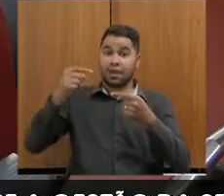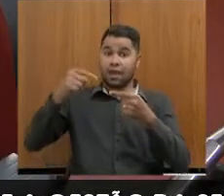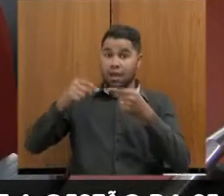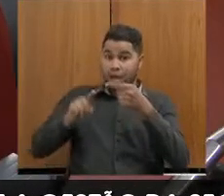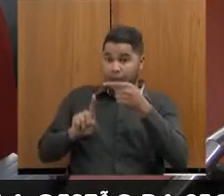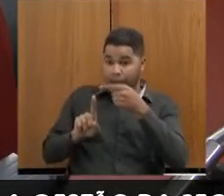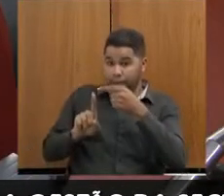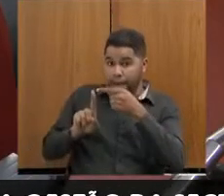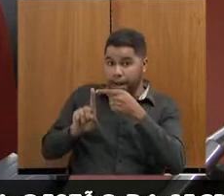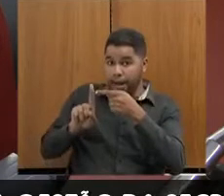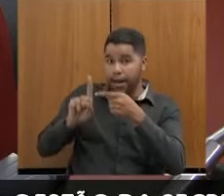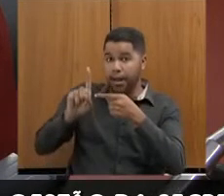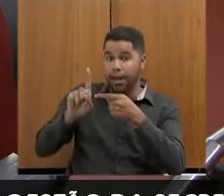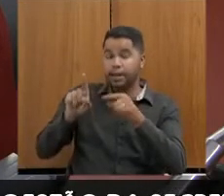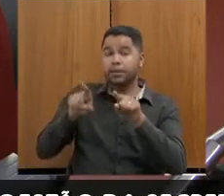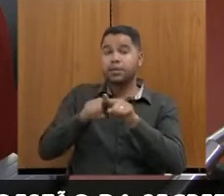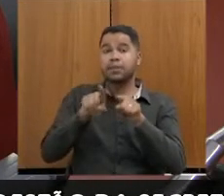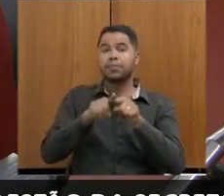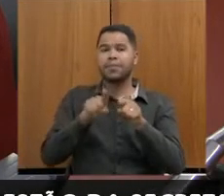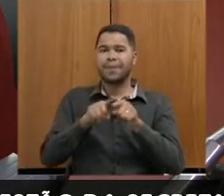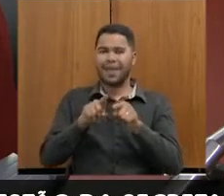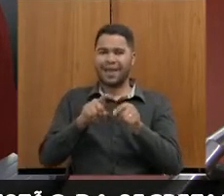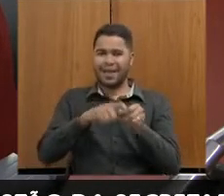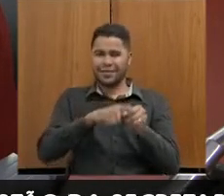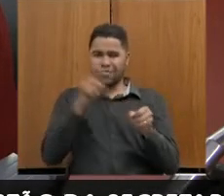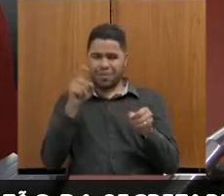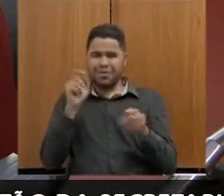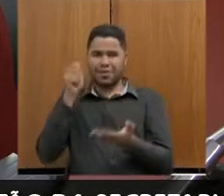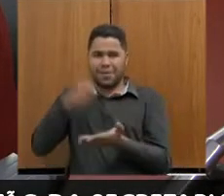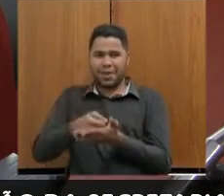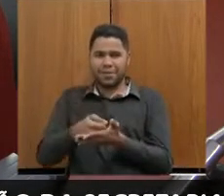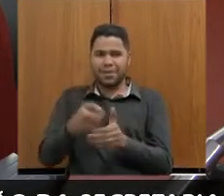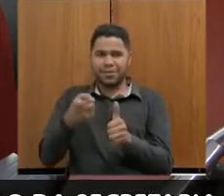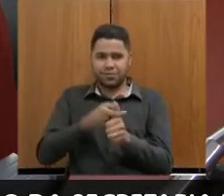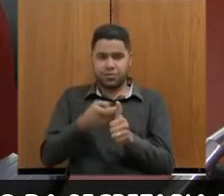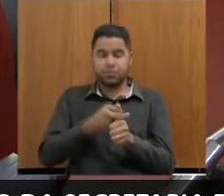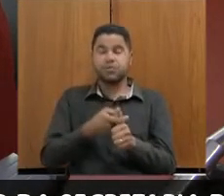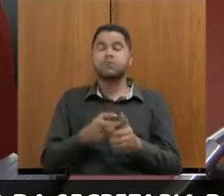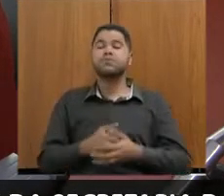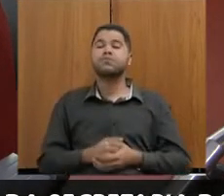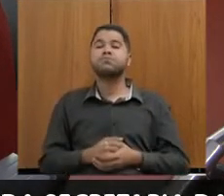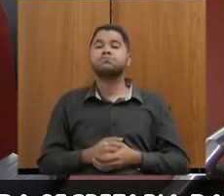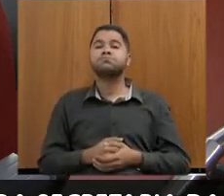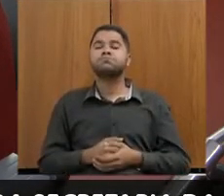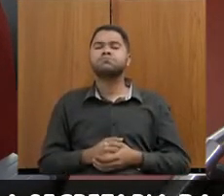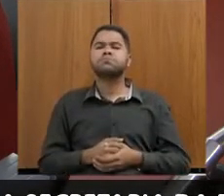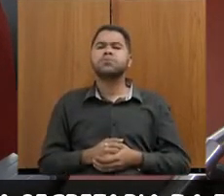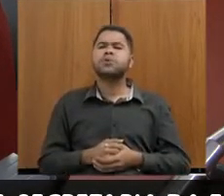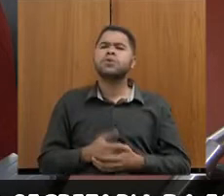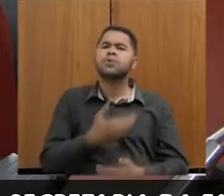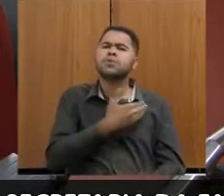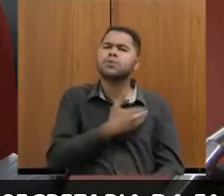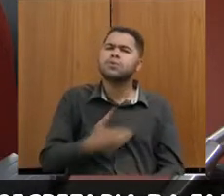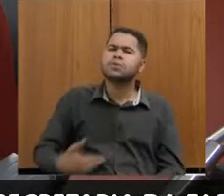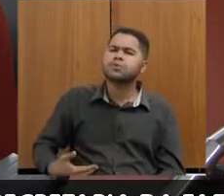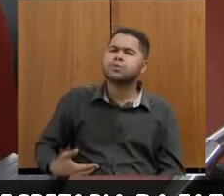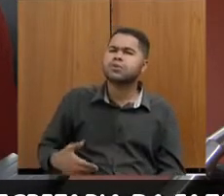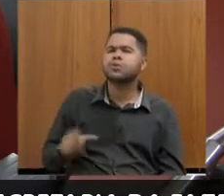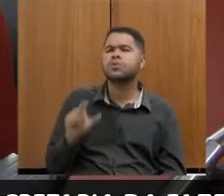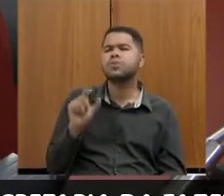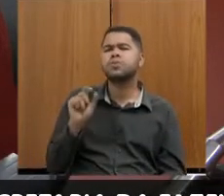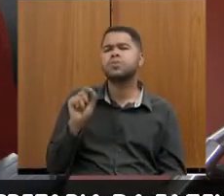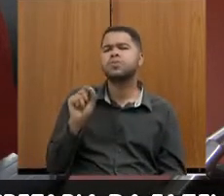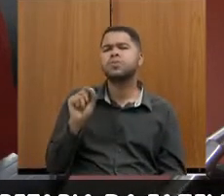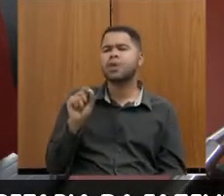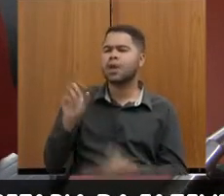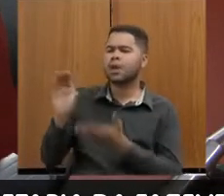2021 e a suspensão do pagamento da dívida com a União até o presente momento, o o Estado pretende fazer com